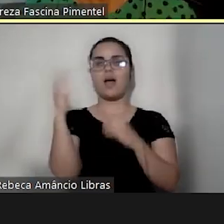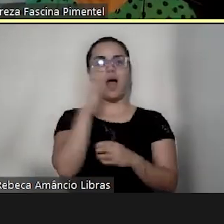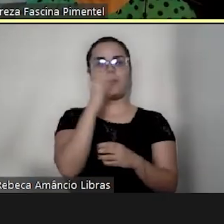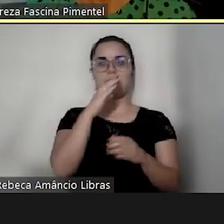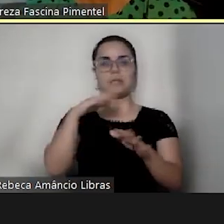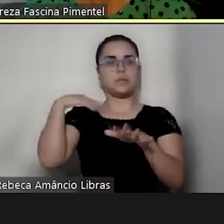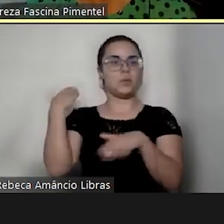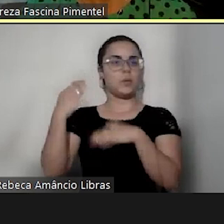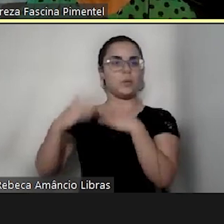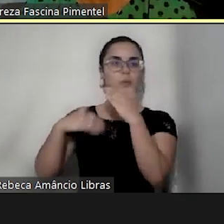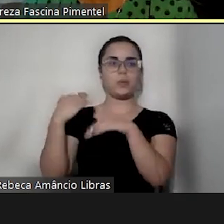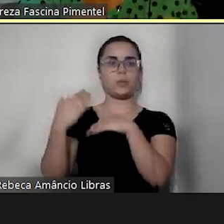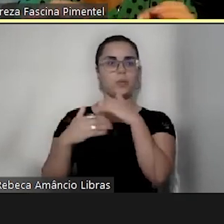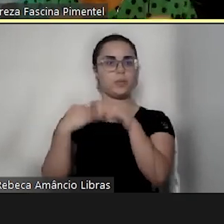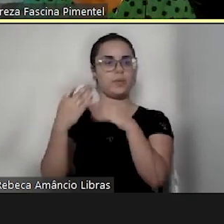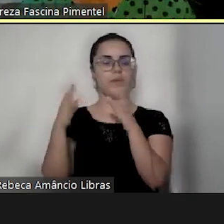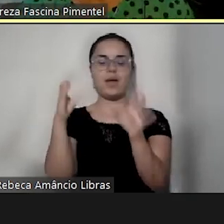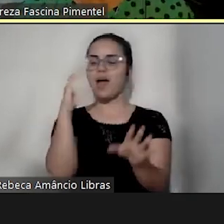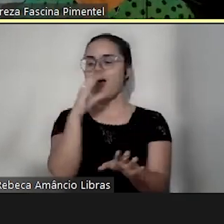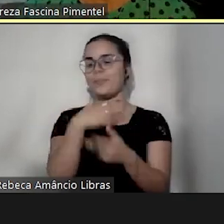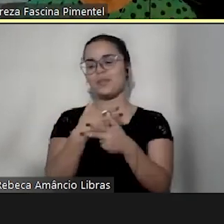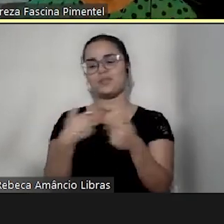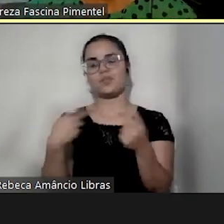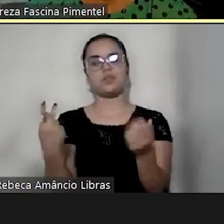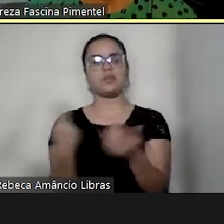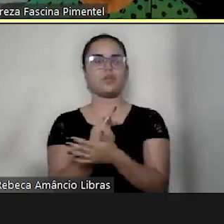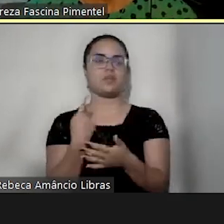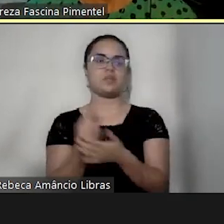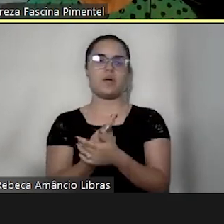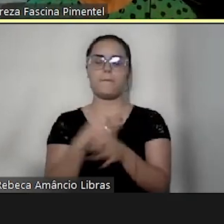fluiu, saiu no tempo dele, bonitinho.